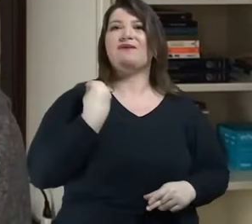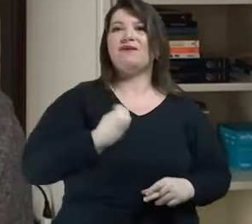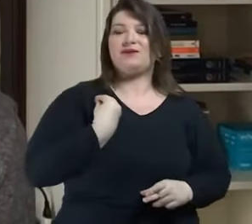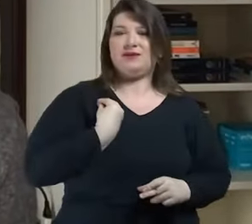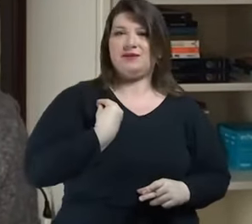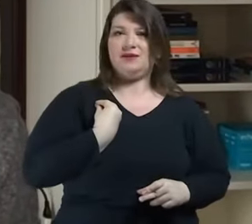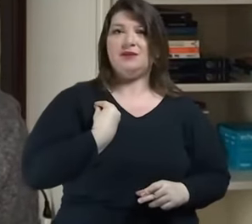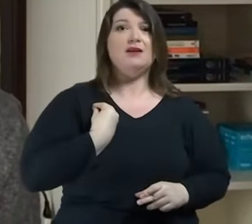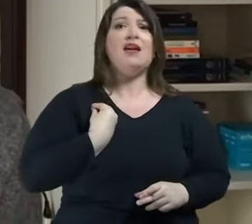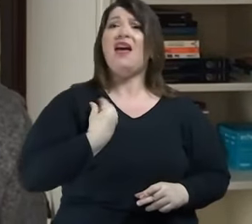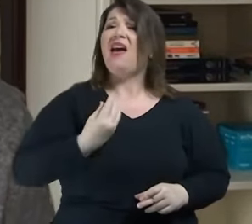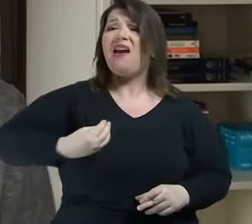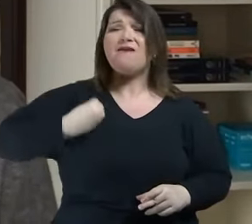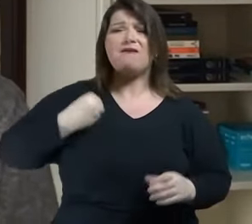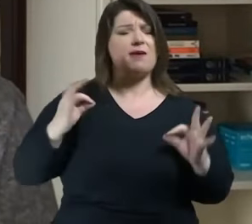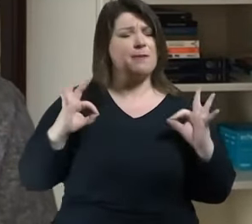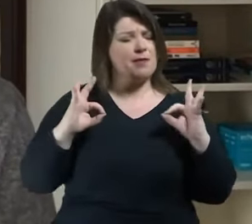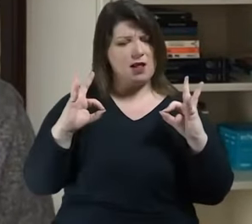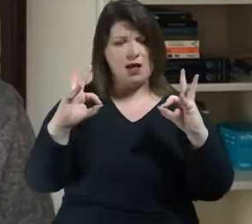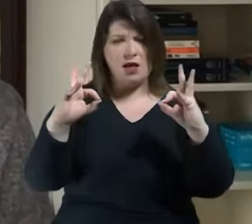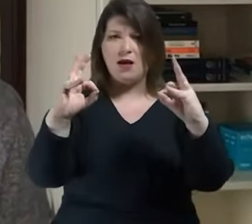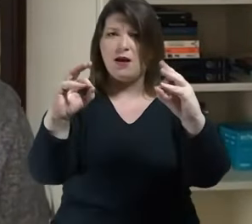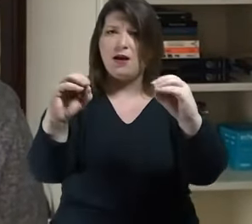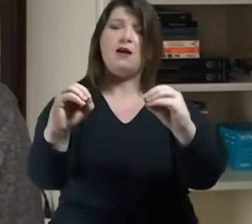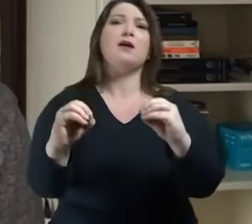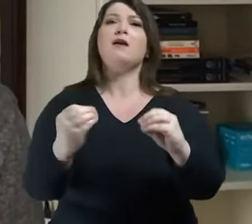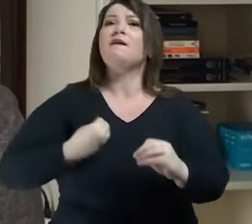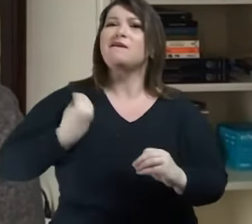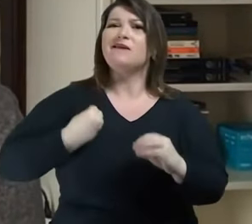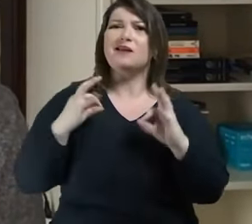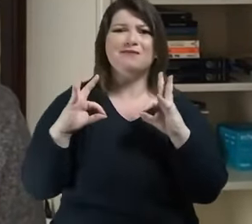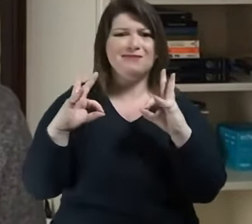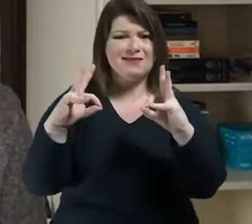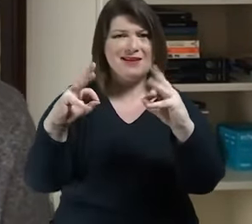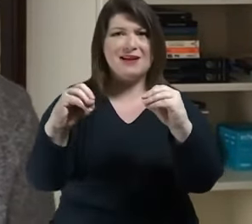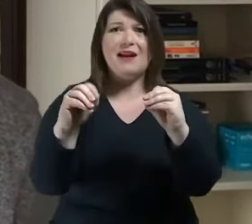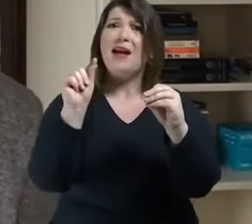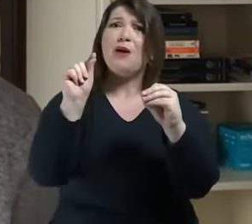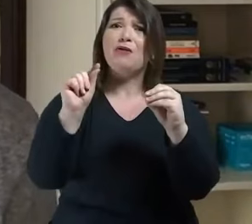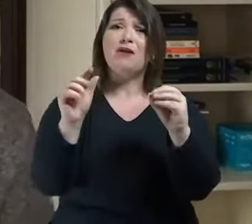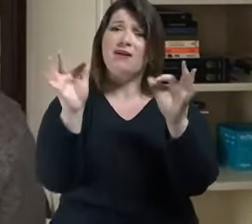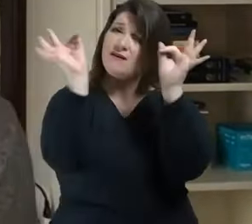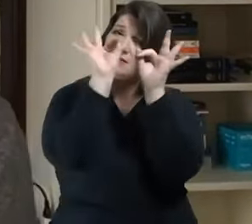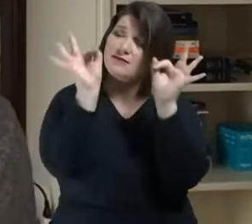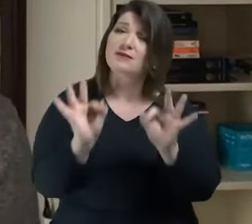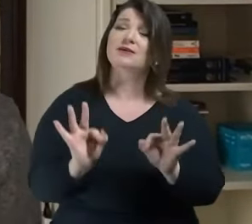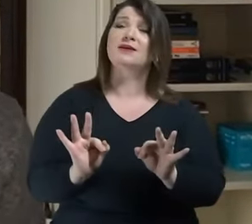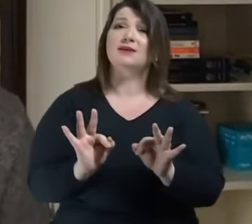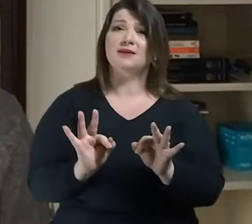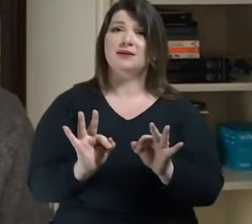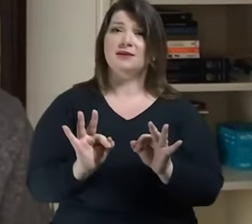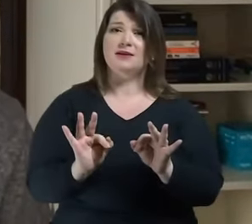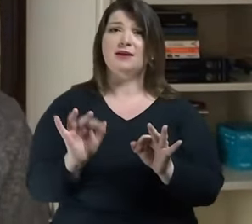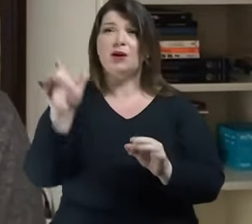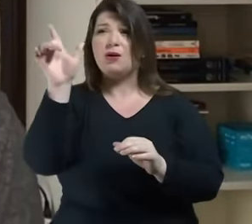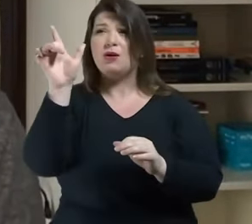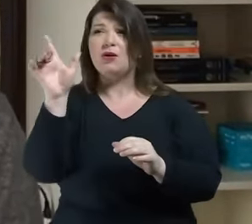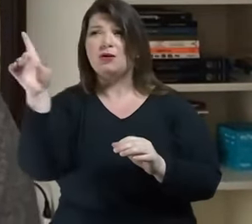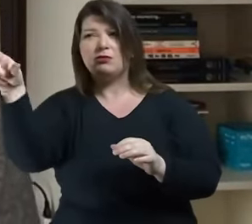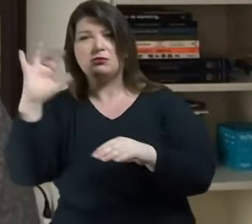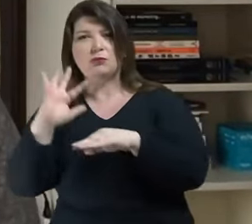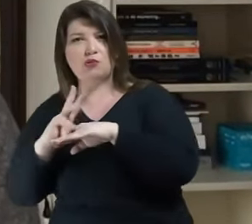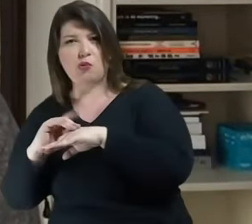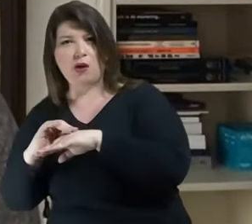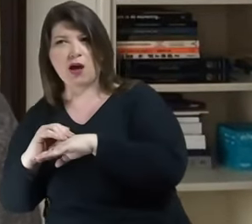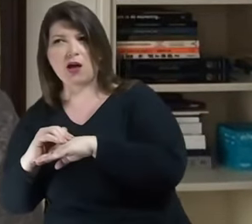plenamente e viver plenamente é ser feliz os ilógicos doentes riem de mau